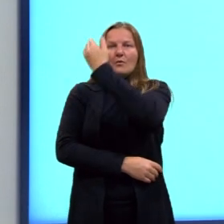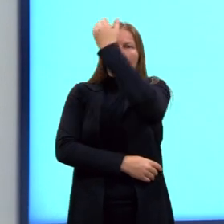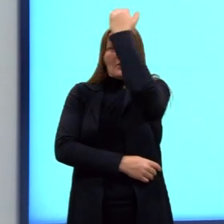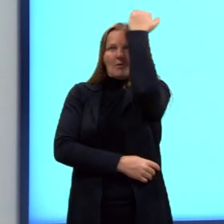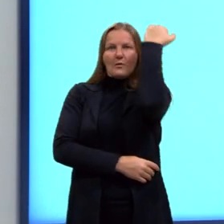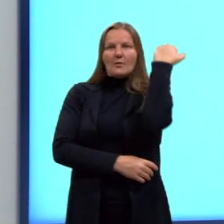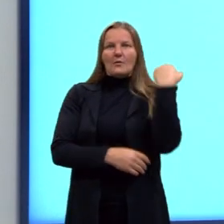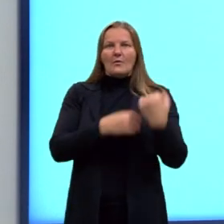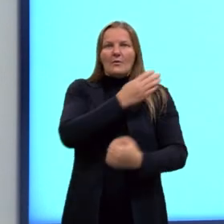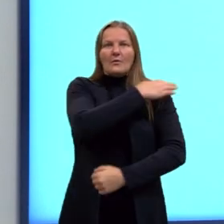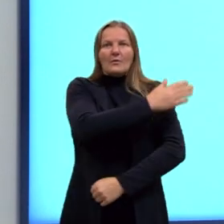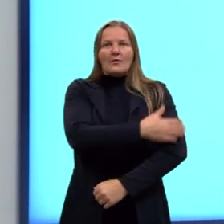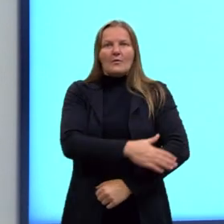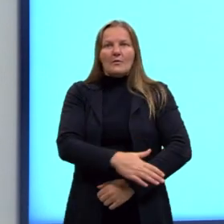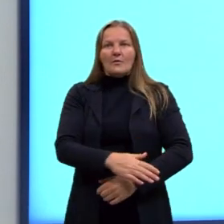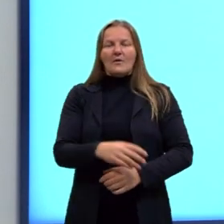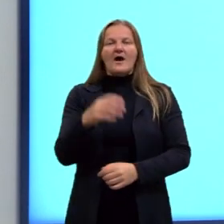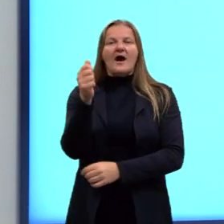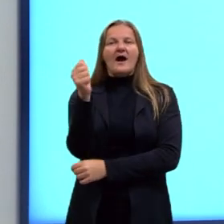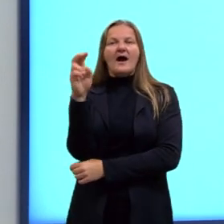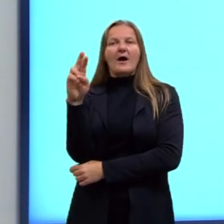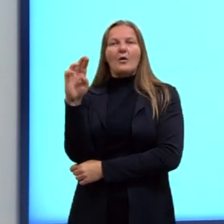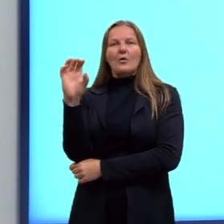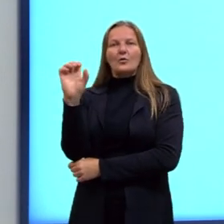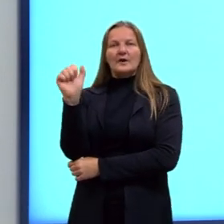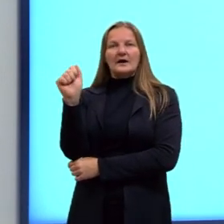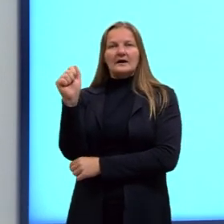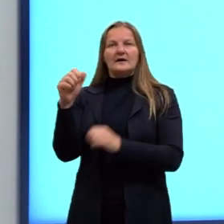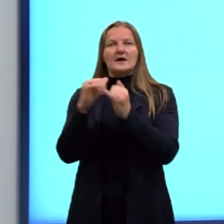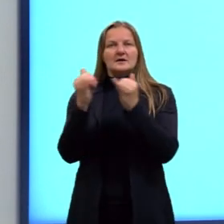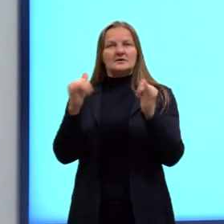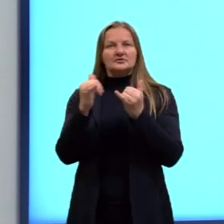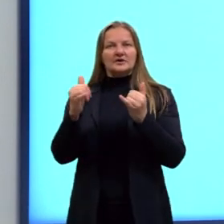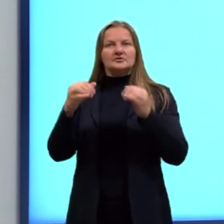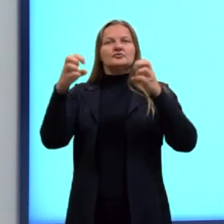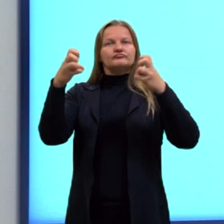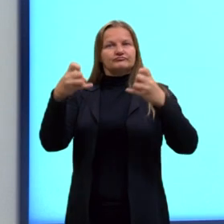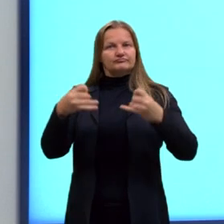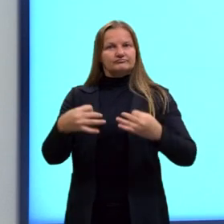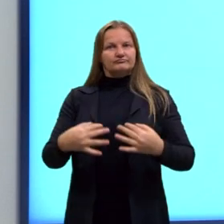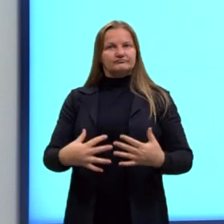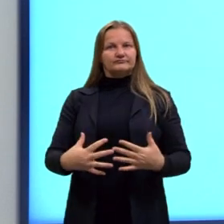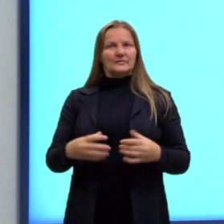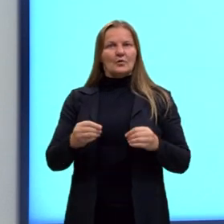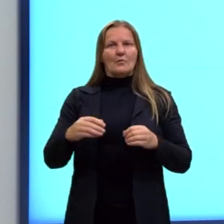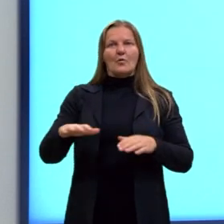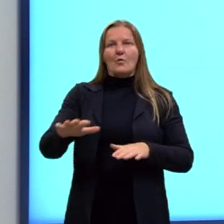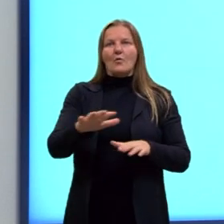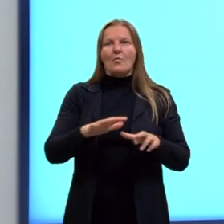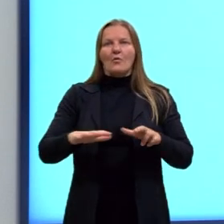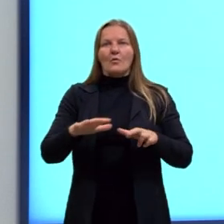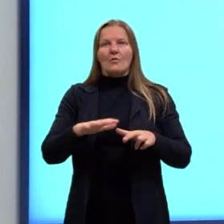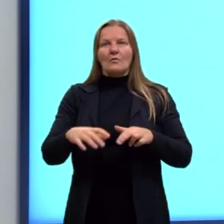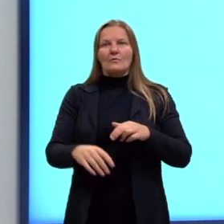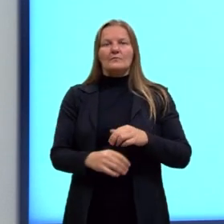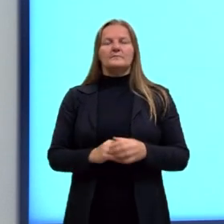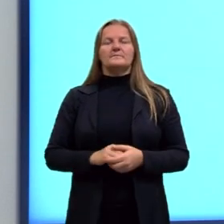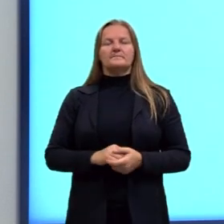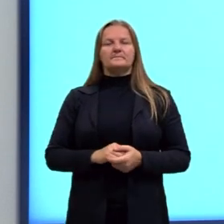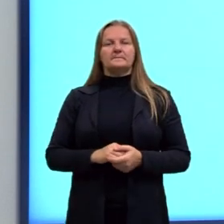Parece um pouco estranho agora, mas a gente vai entender aos pouquinhos como que se forma esse campo elétrico.